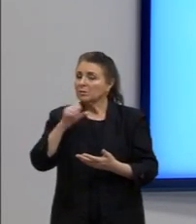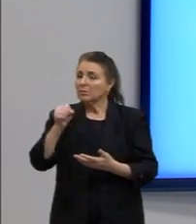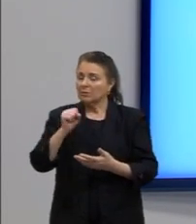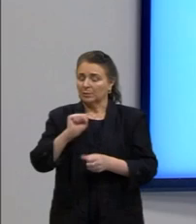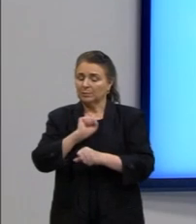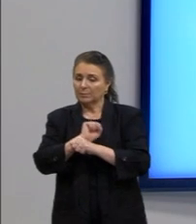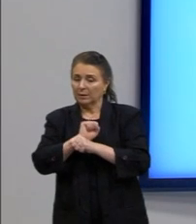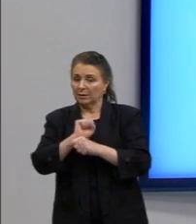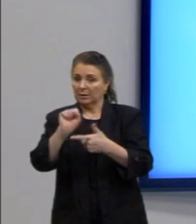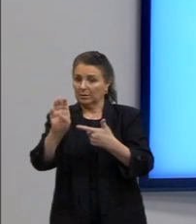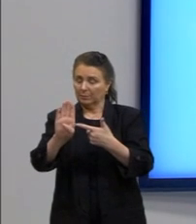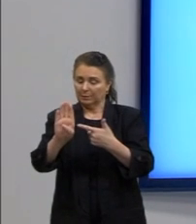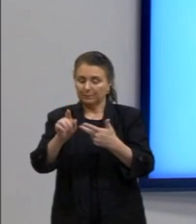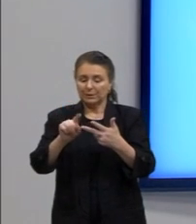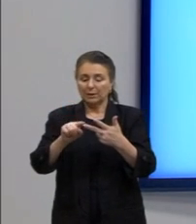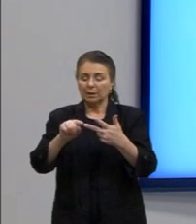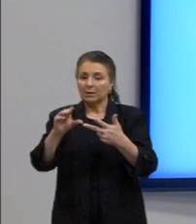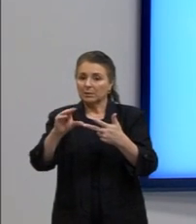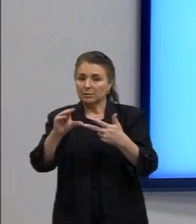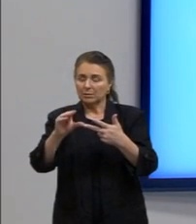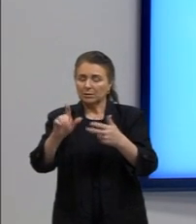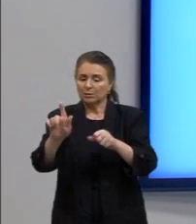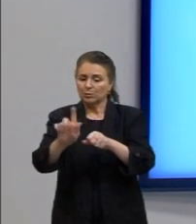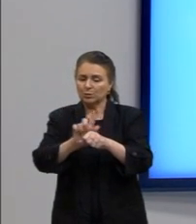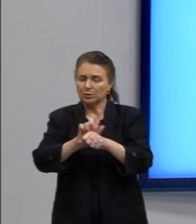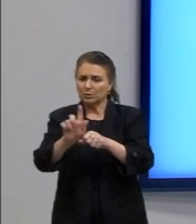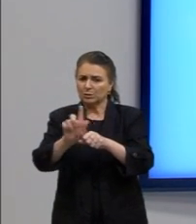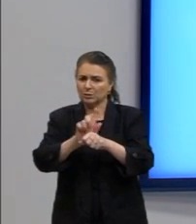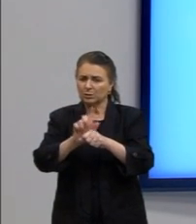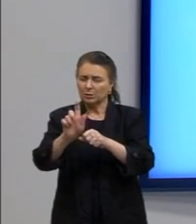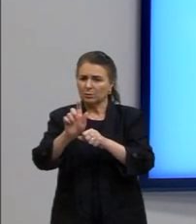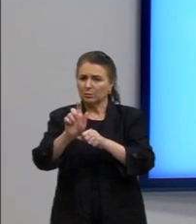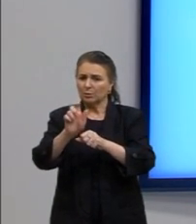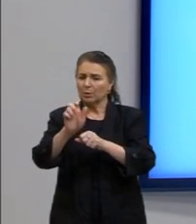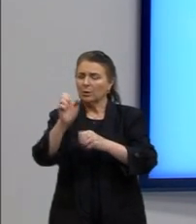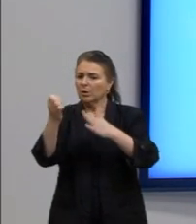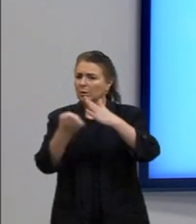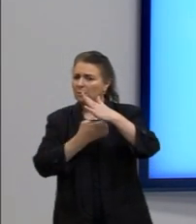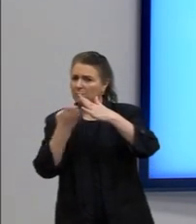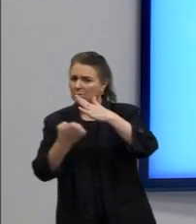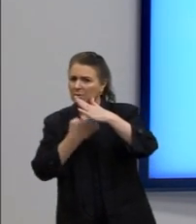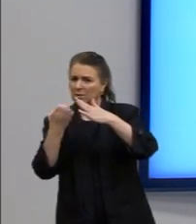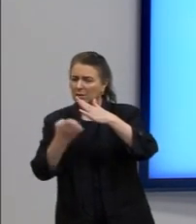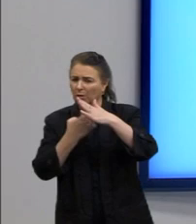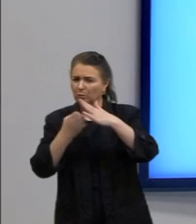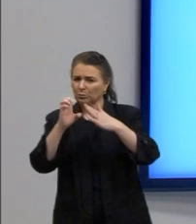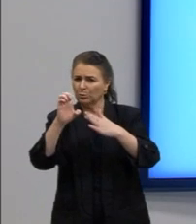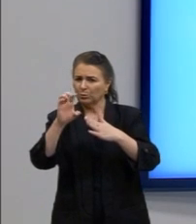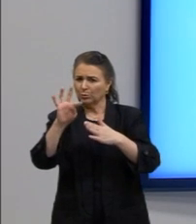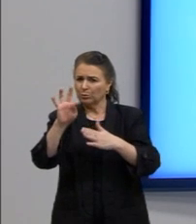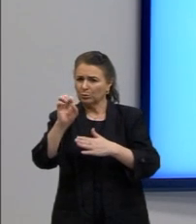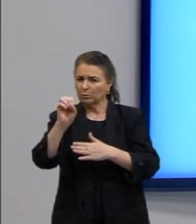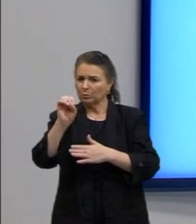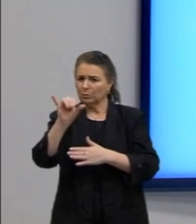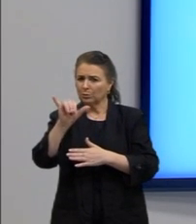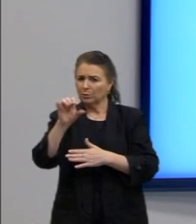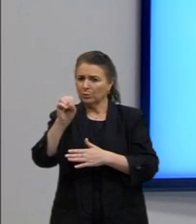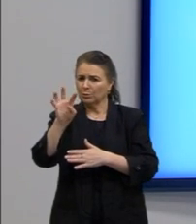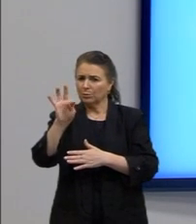se não tem uma outra. C. Gestão empresarial do toyotismo? Não diz nada sobre essa questão de